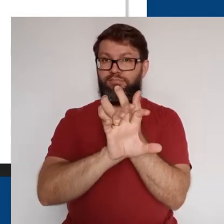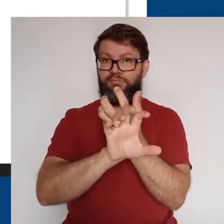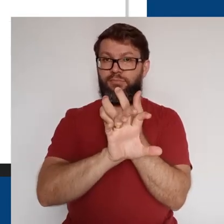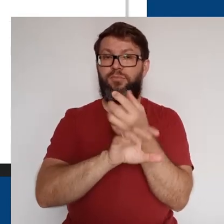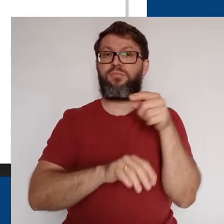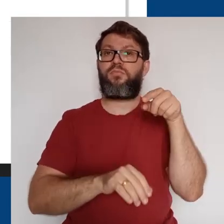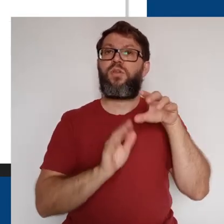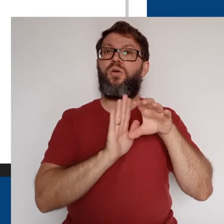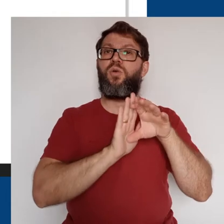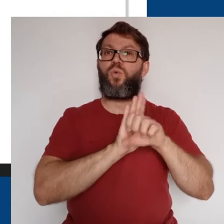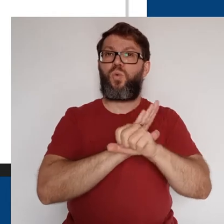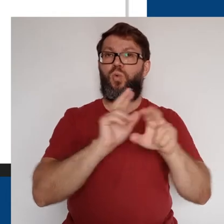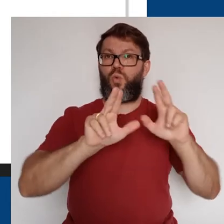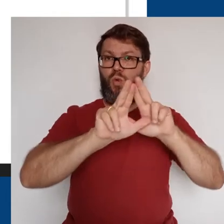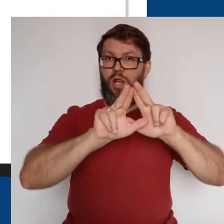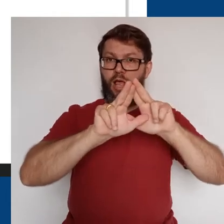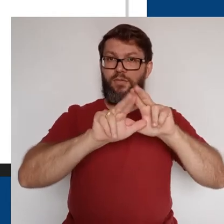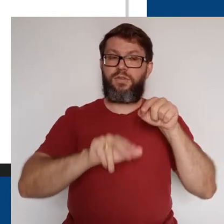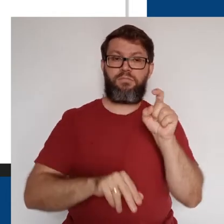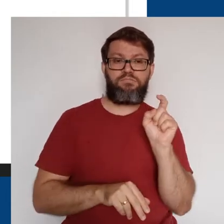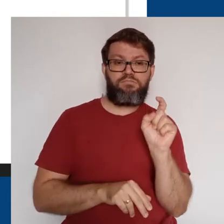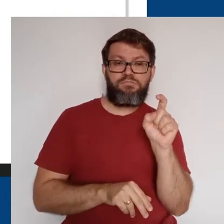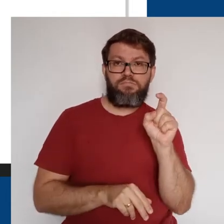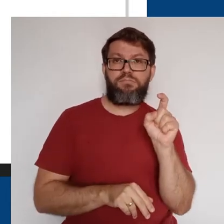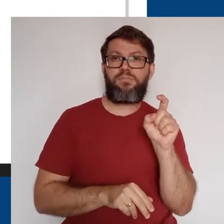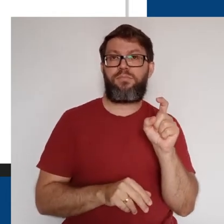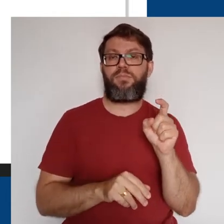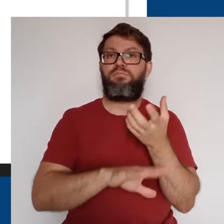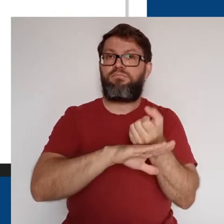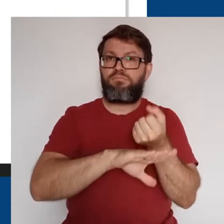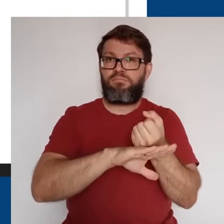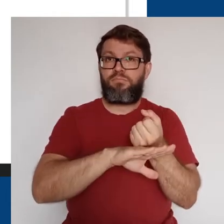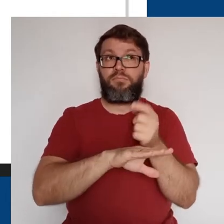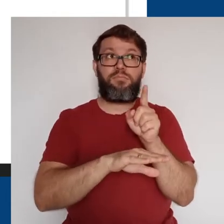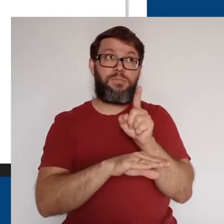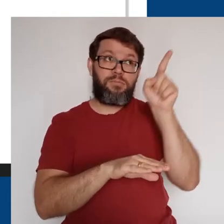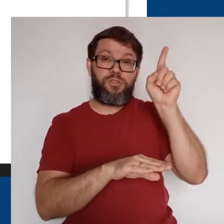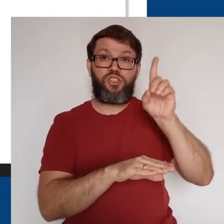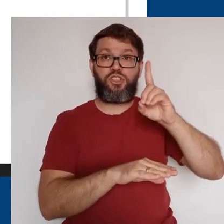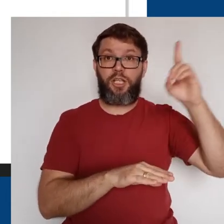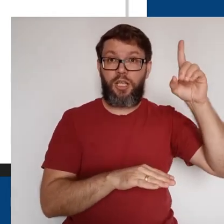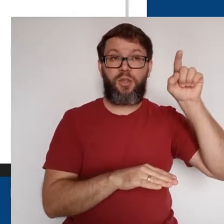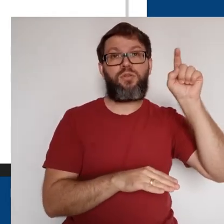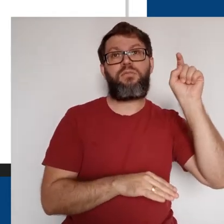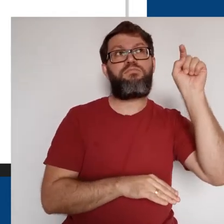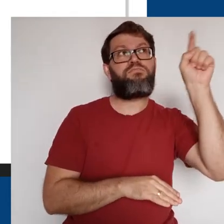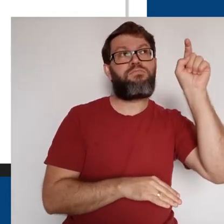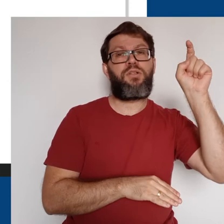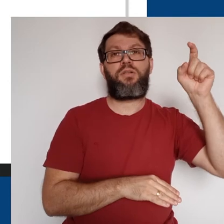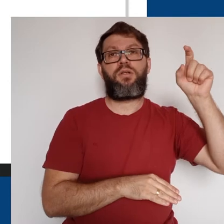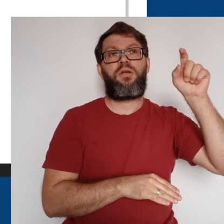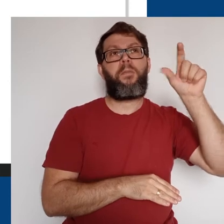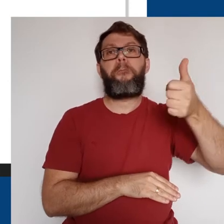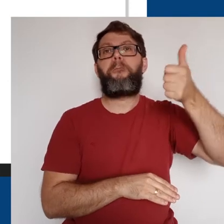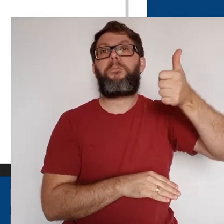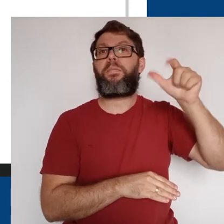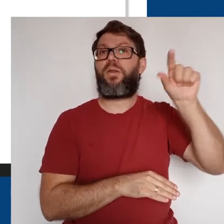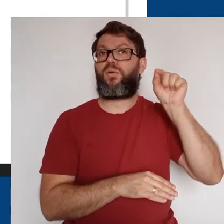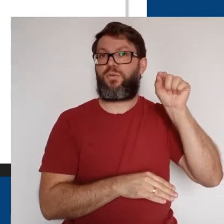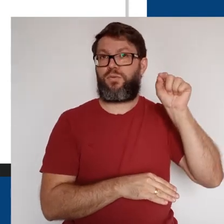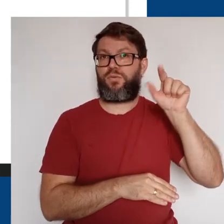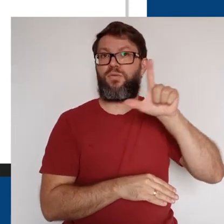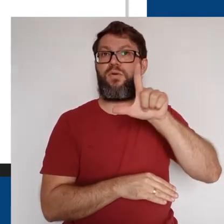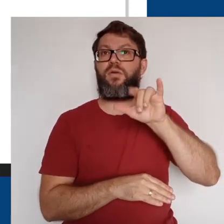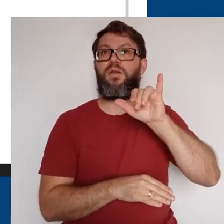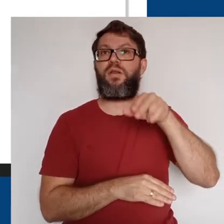videochamada no Google Drive, clique sobre o arquivo da gravação e no canto superior direito, selecione o primeiro